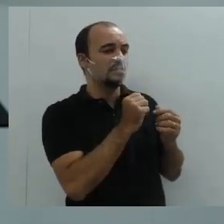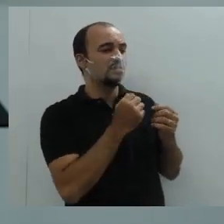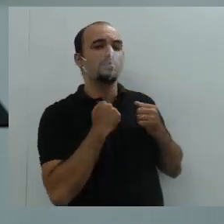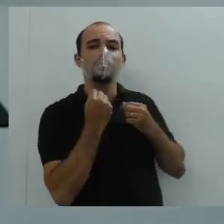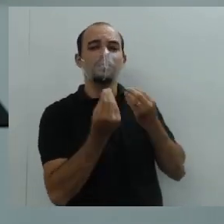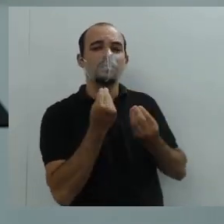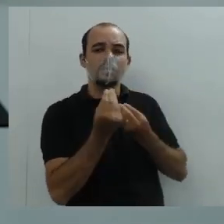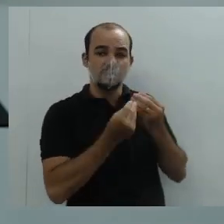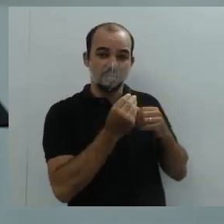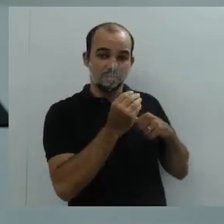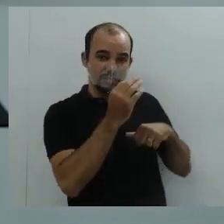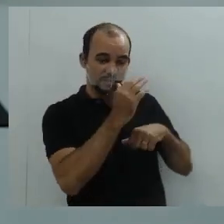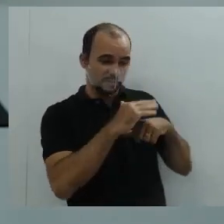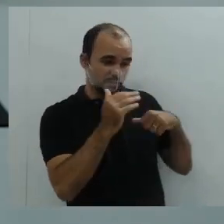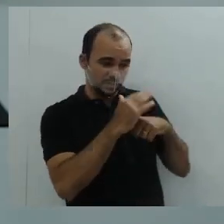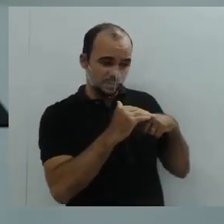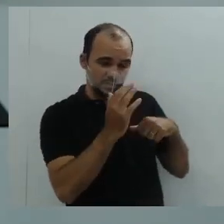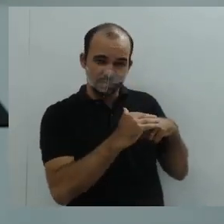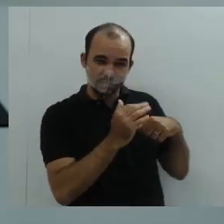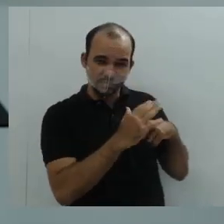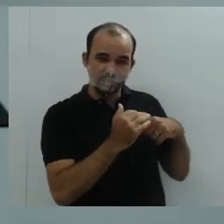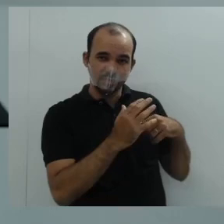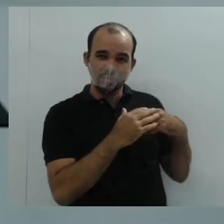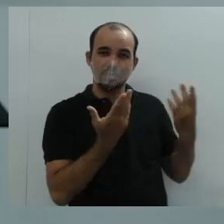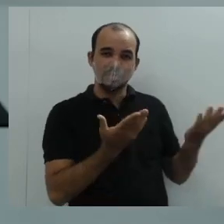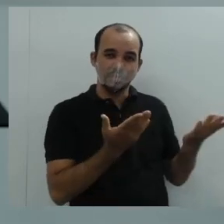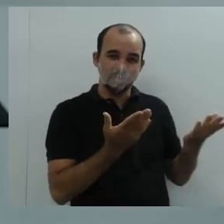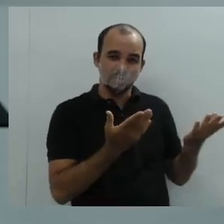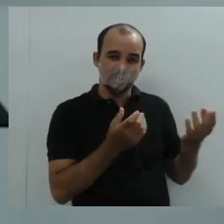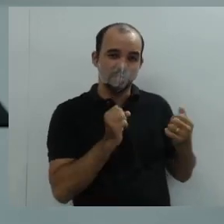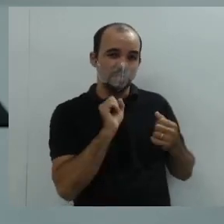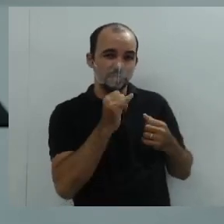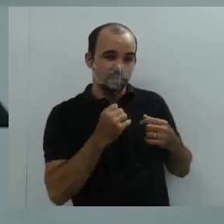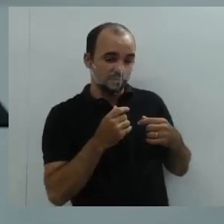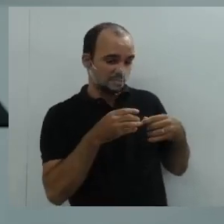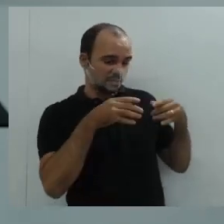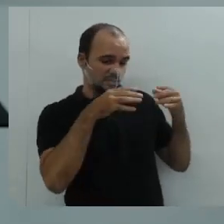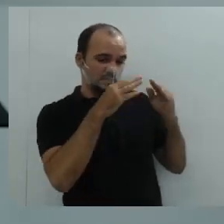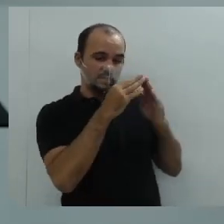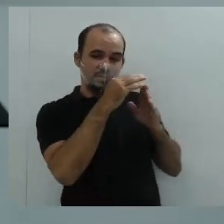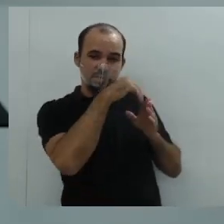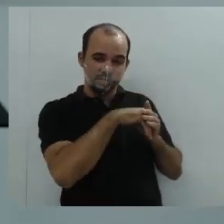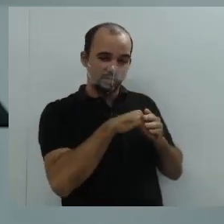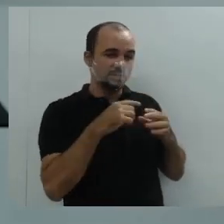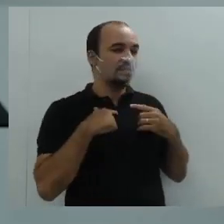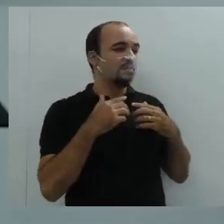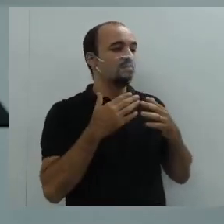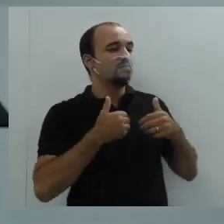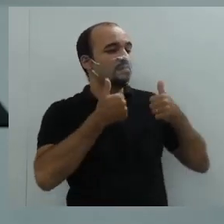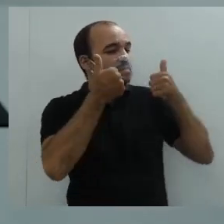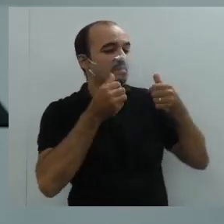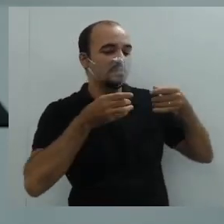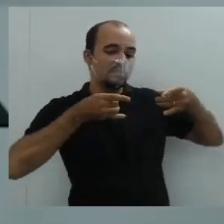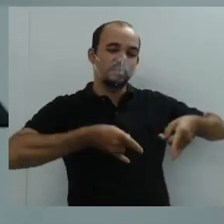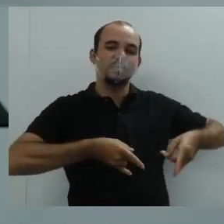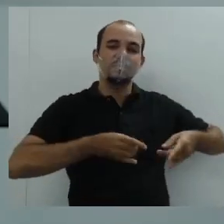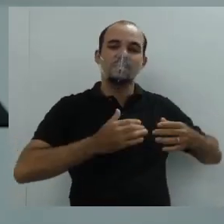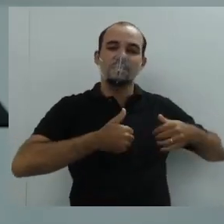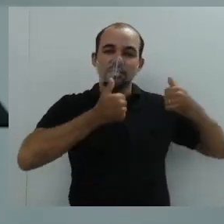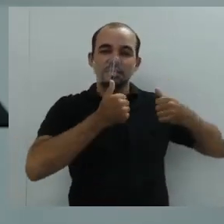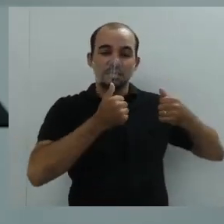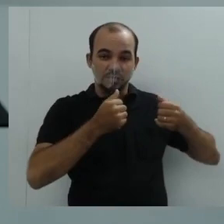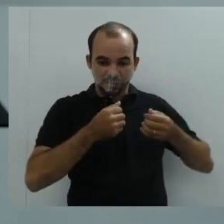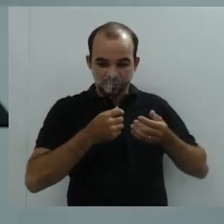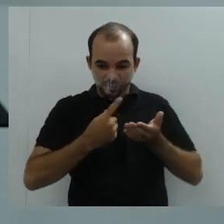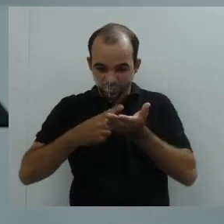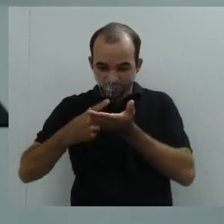abaixo assinado. Eu vou coletar as assinaturas, meu irmão, meus primos e tios e por aí vai. Como é que eu começo? Eu vou ver qual o